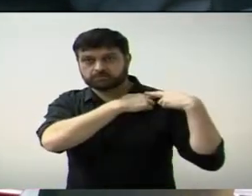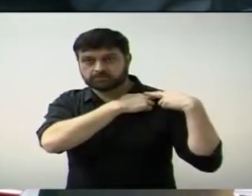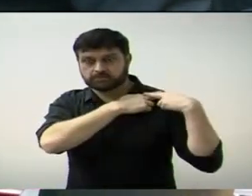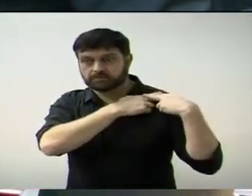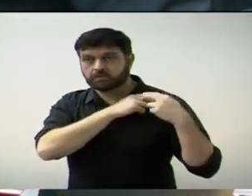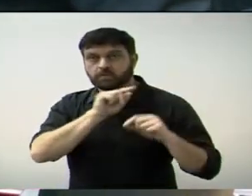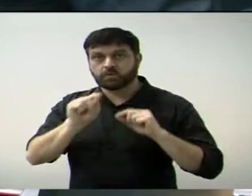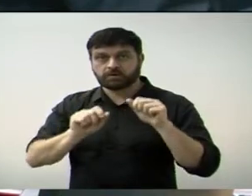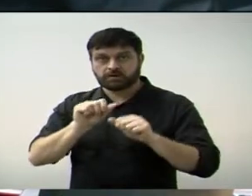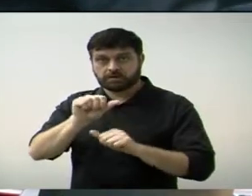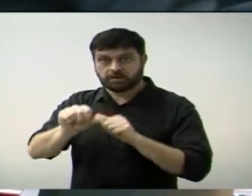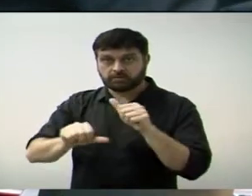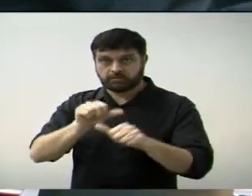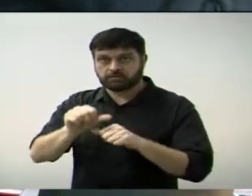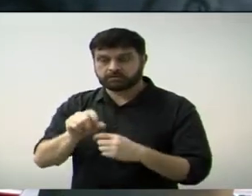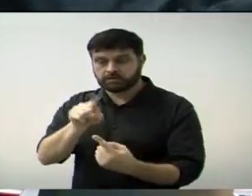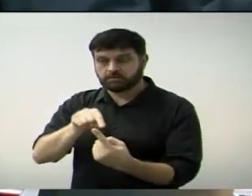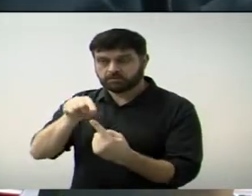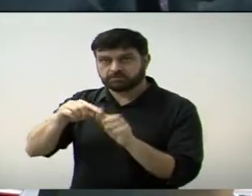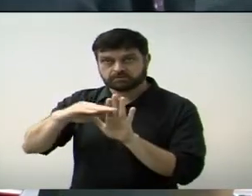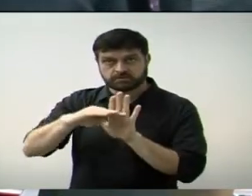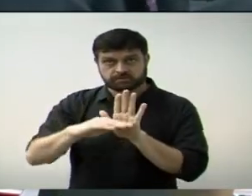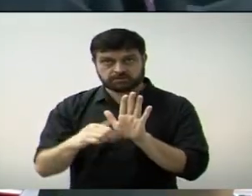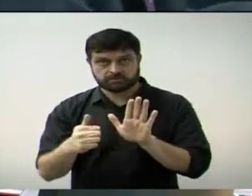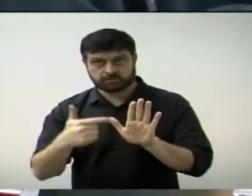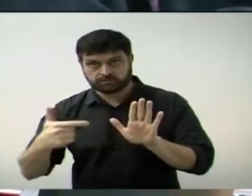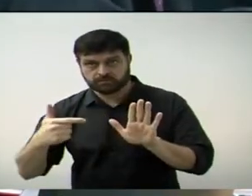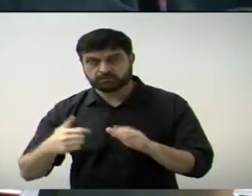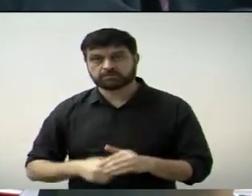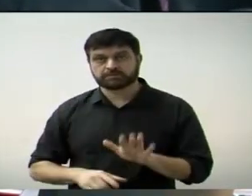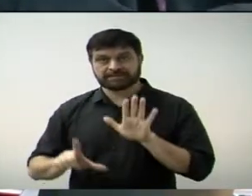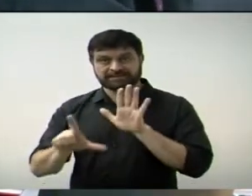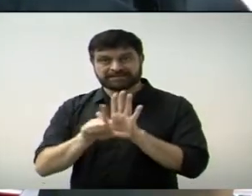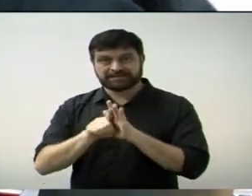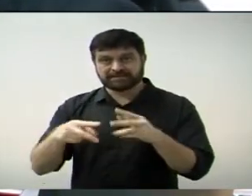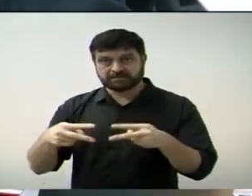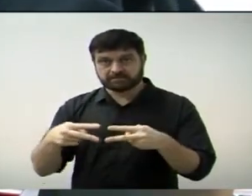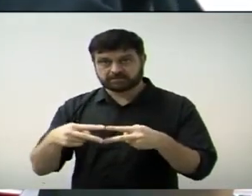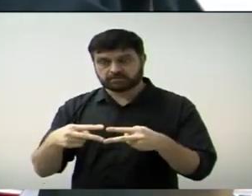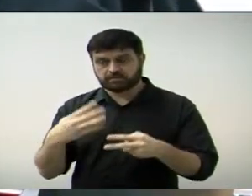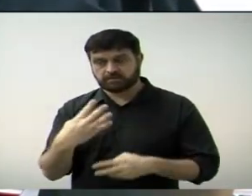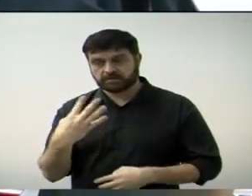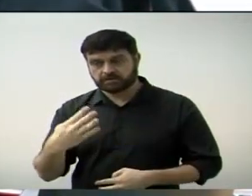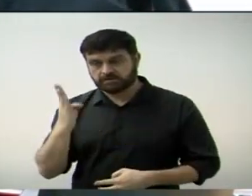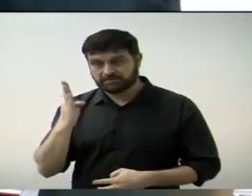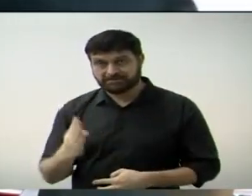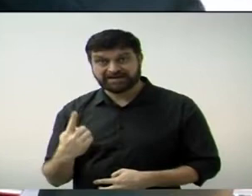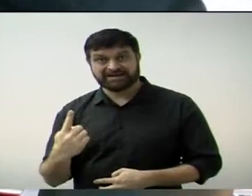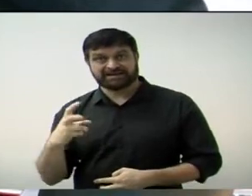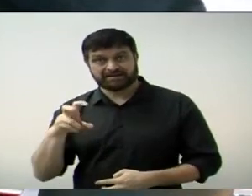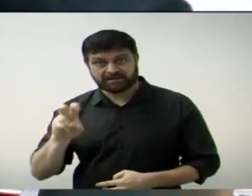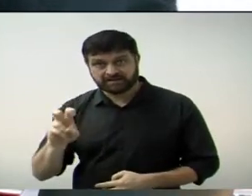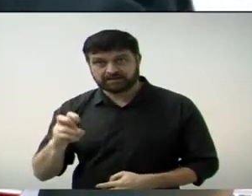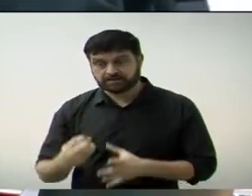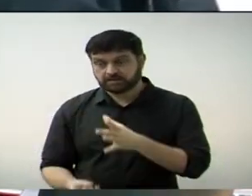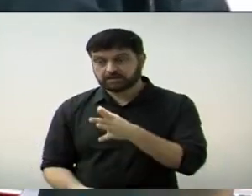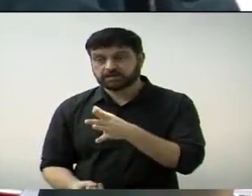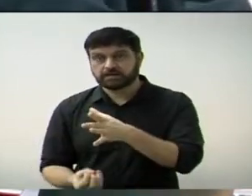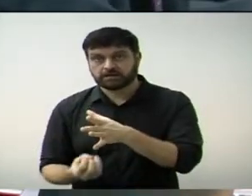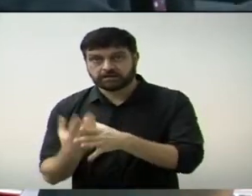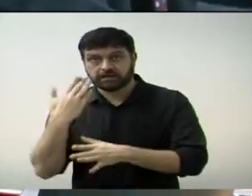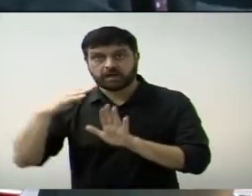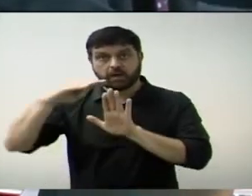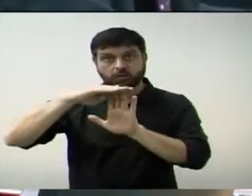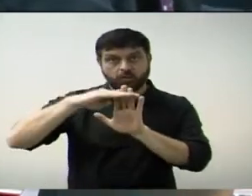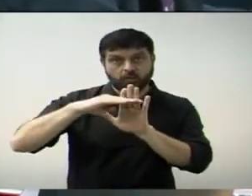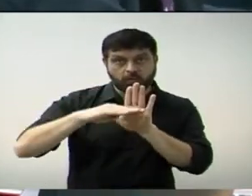sobre a alteração da meta 12 do anexo 1 da lei municipal 3444 de 2015, que instituiu o